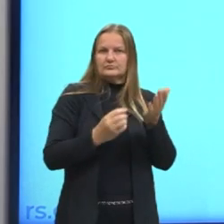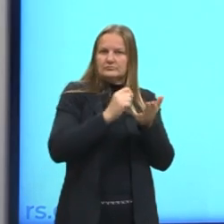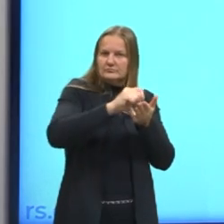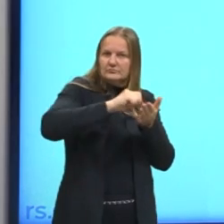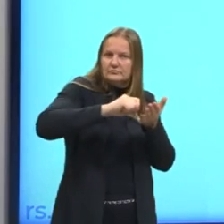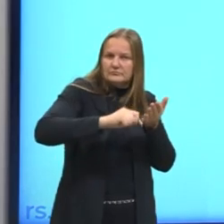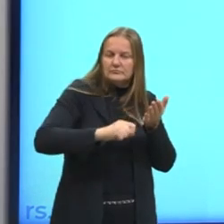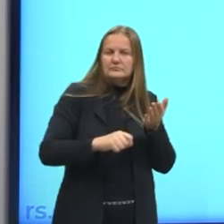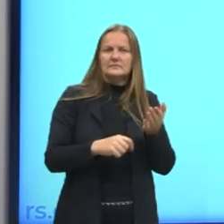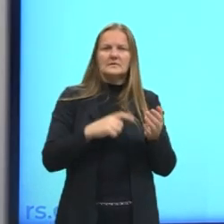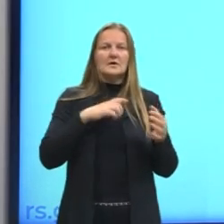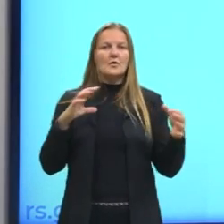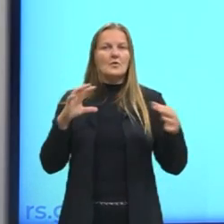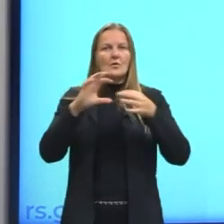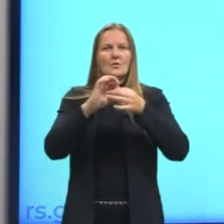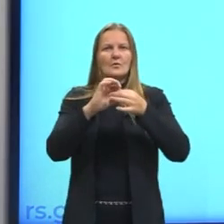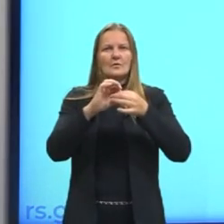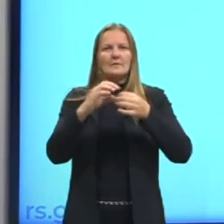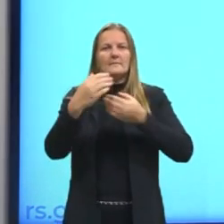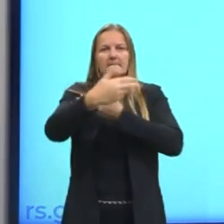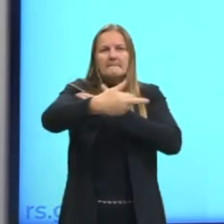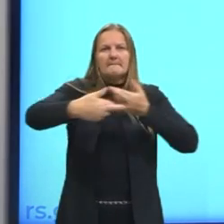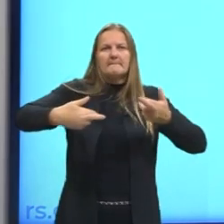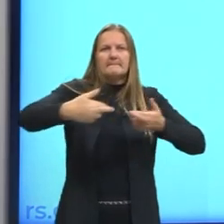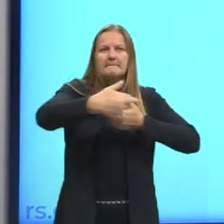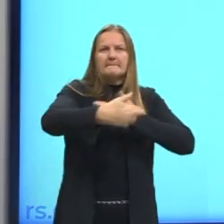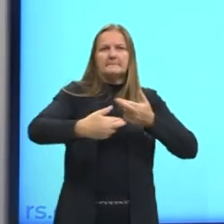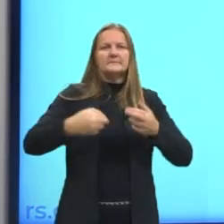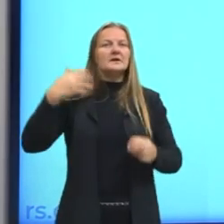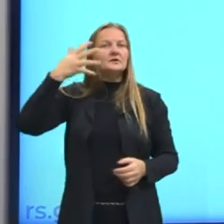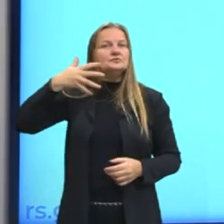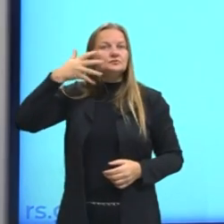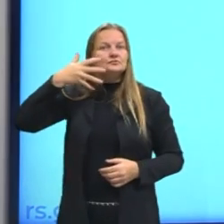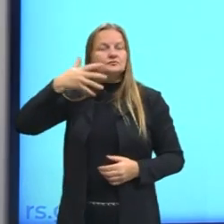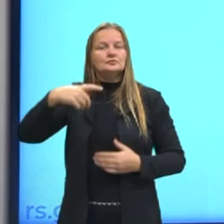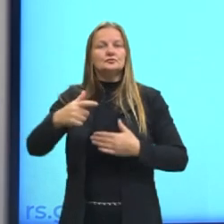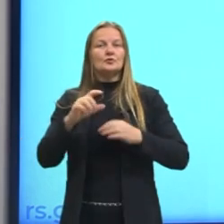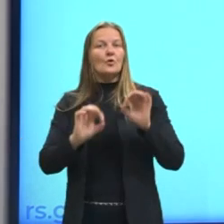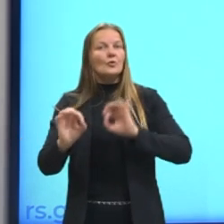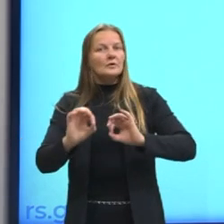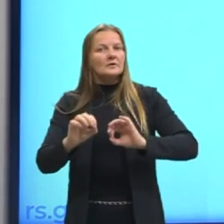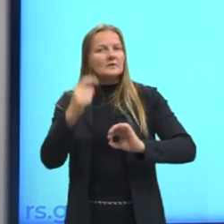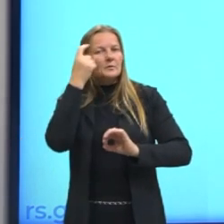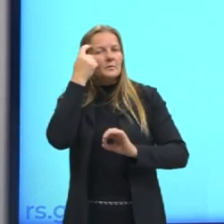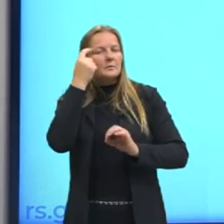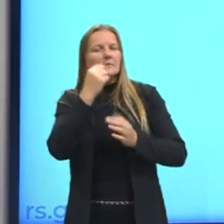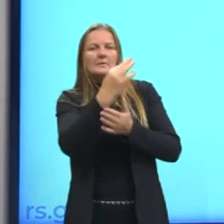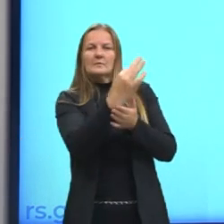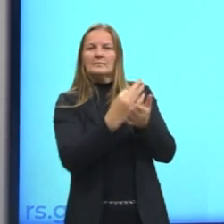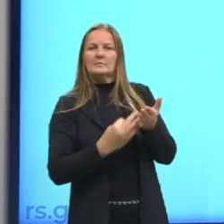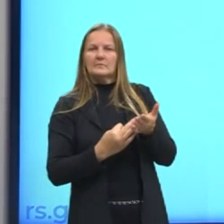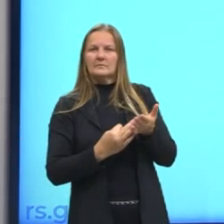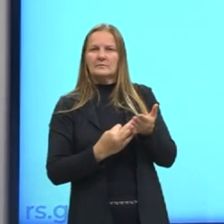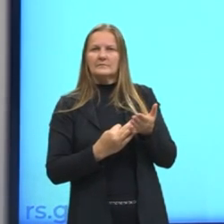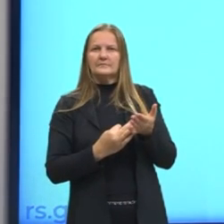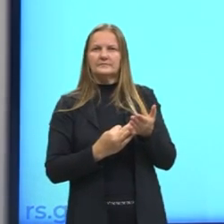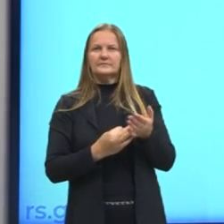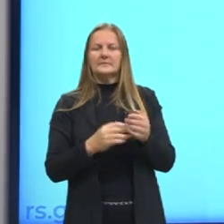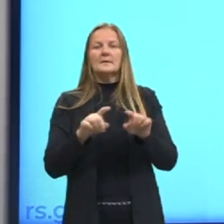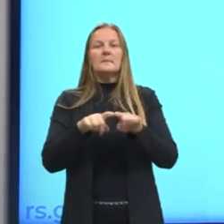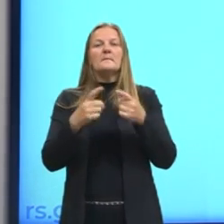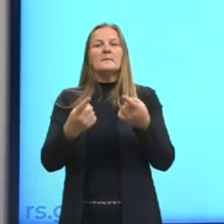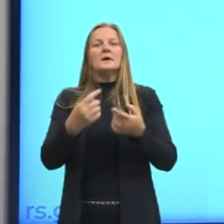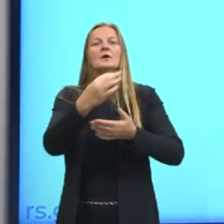que os dois estão interligados. Porque o discurso serve para organizar este texto enquanto